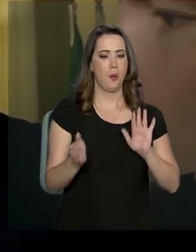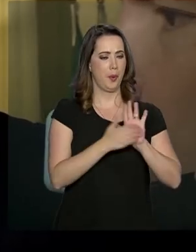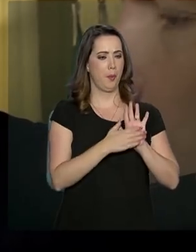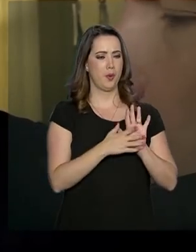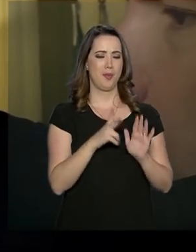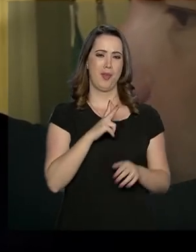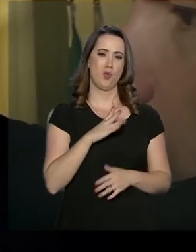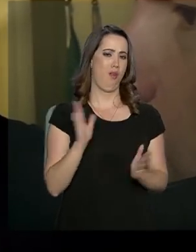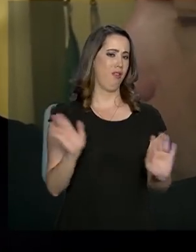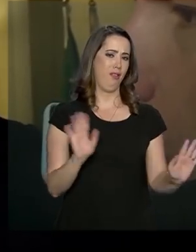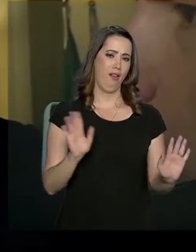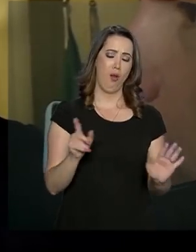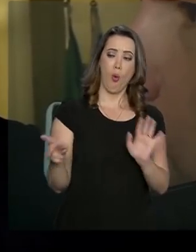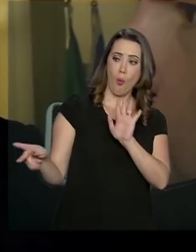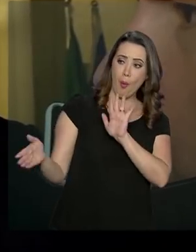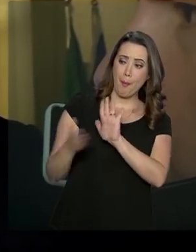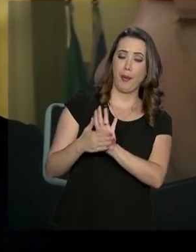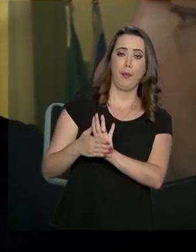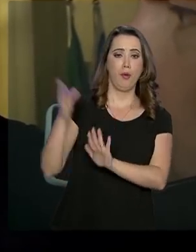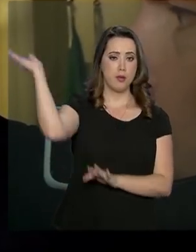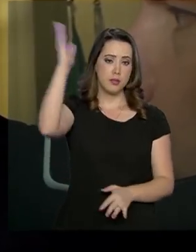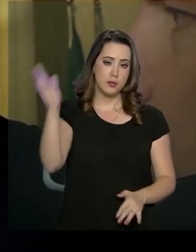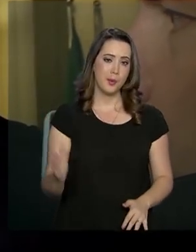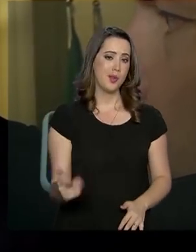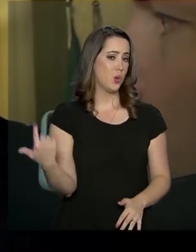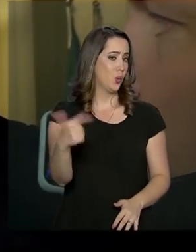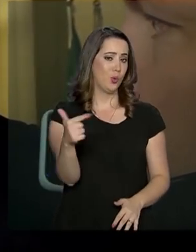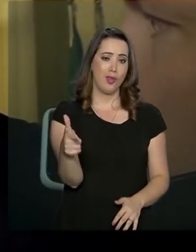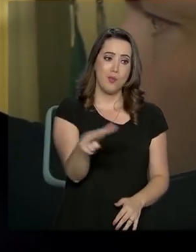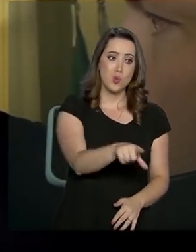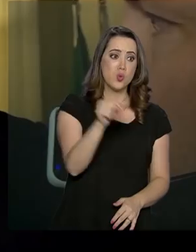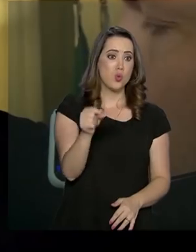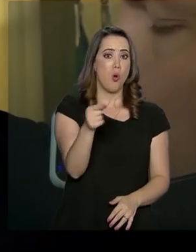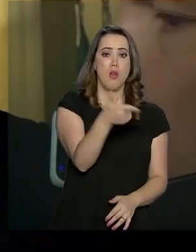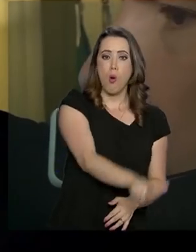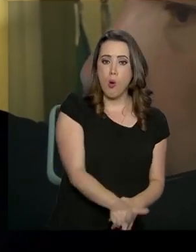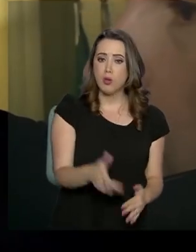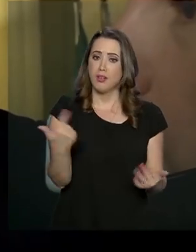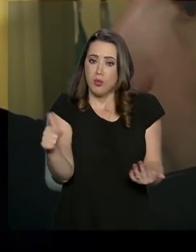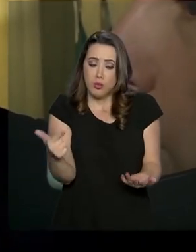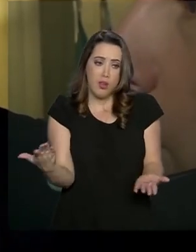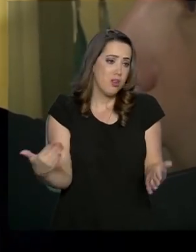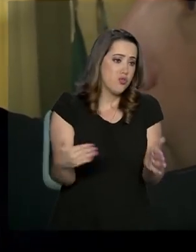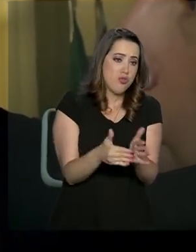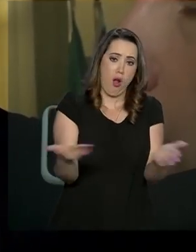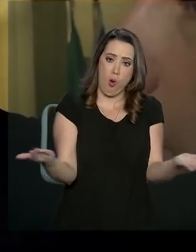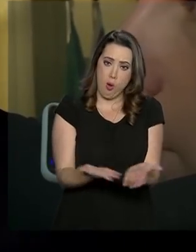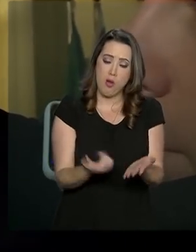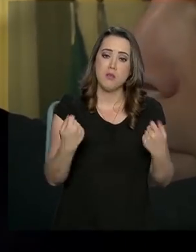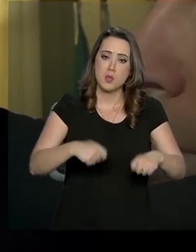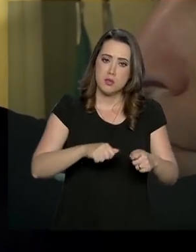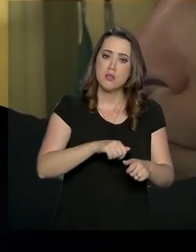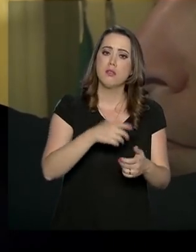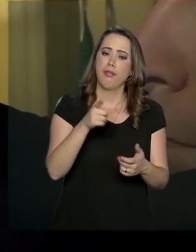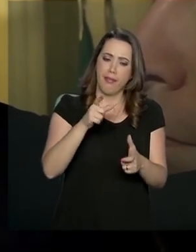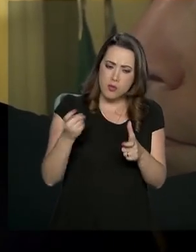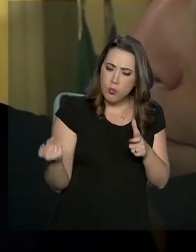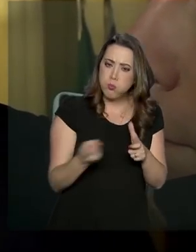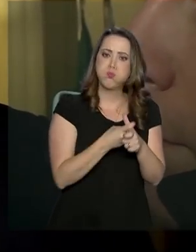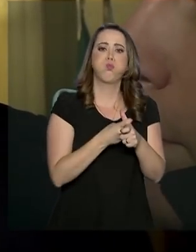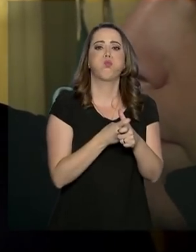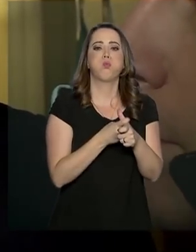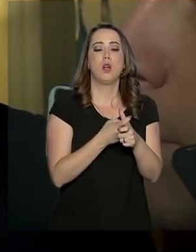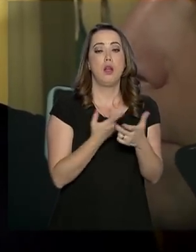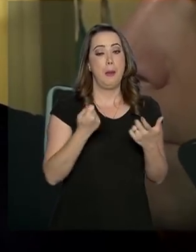minha, nem do governo, do Brasil. Não temos outra alternativa. Chegou esse ponto, a Previdência está deficitária realmente e